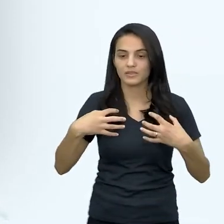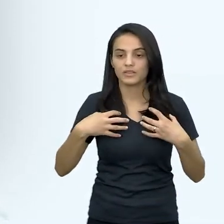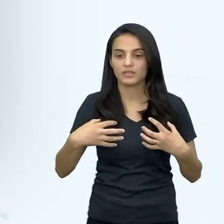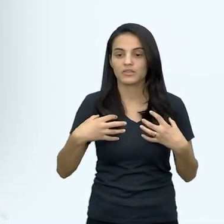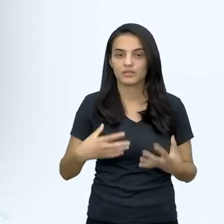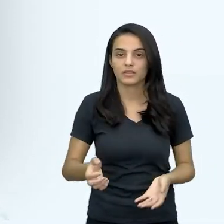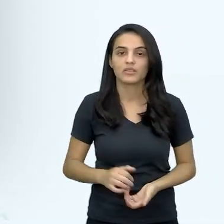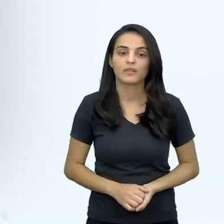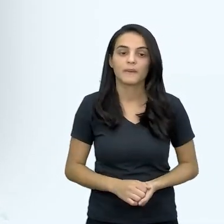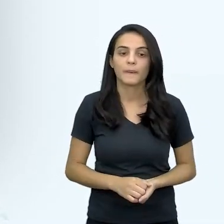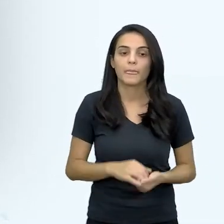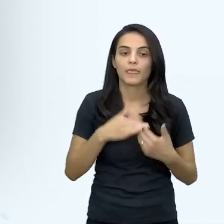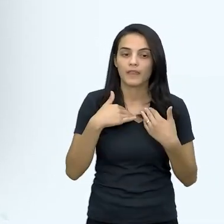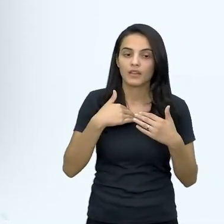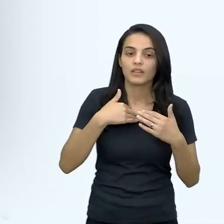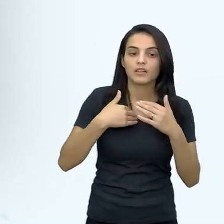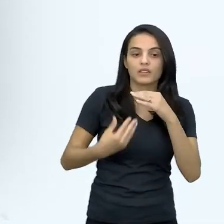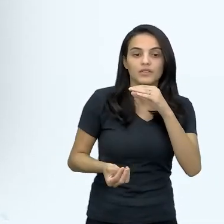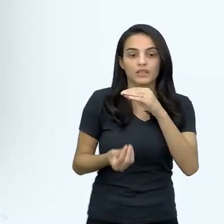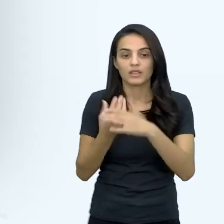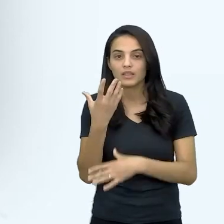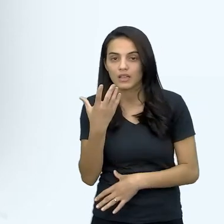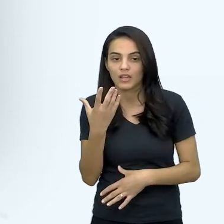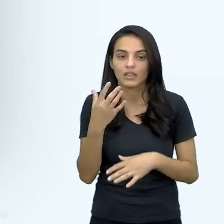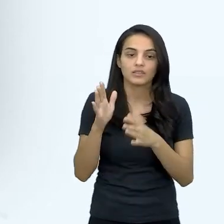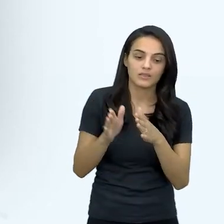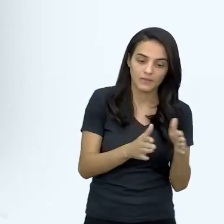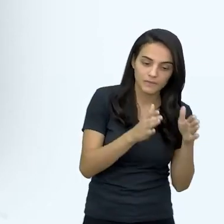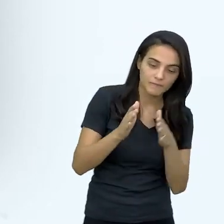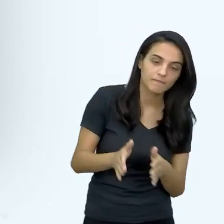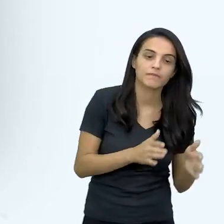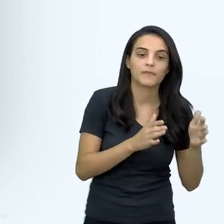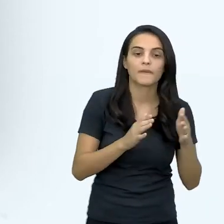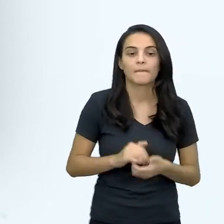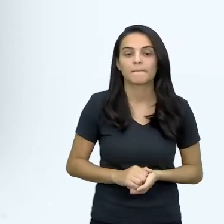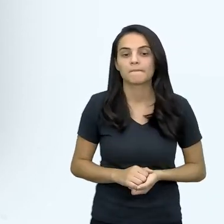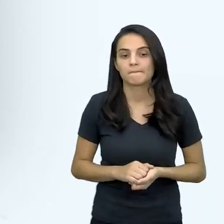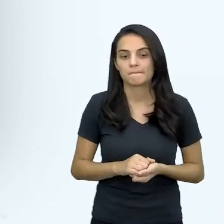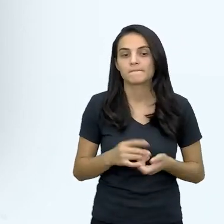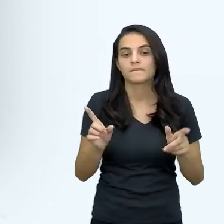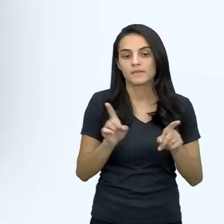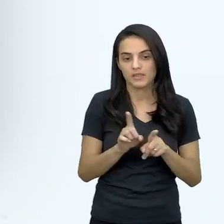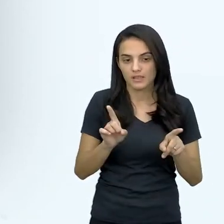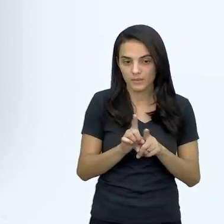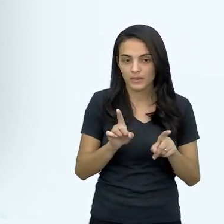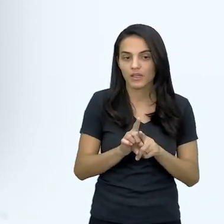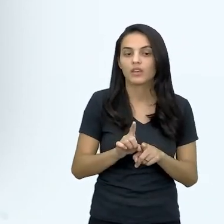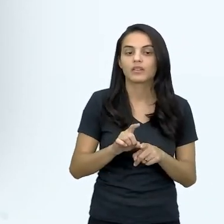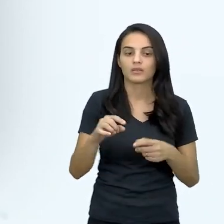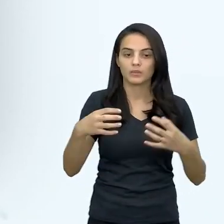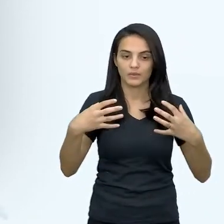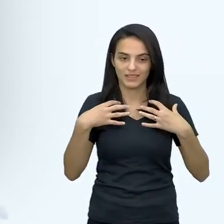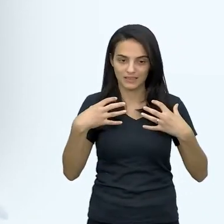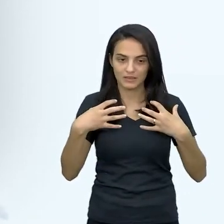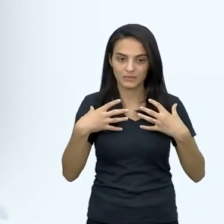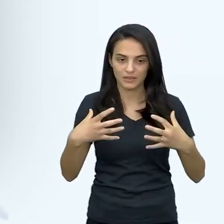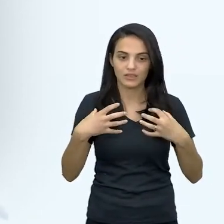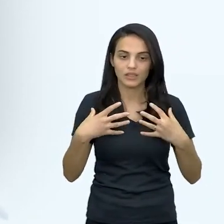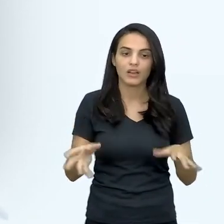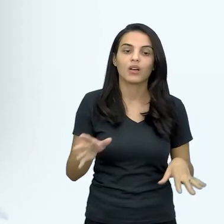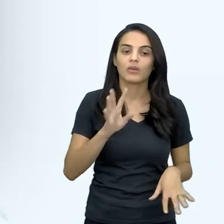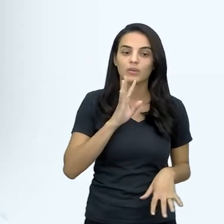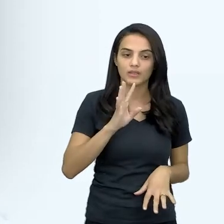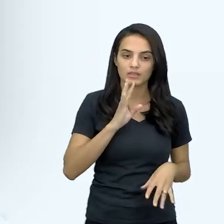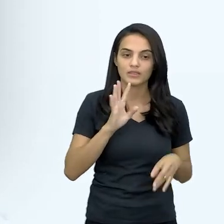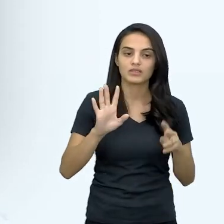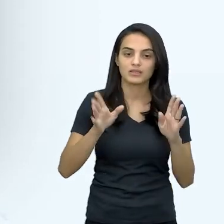rapidamente, uma vez que são construídos ou fabricados, anemia fácil-forme, também, né, uma anemia muito conhecida, lembre, né,